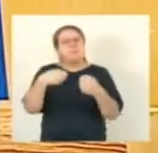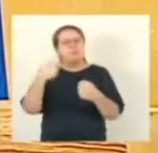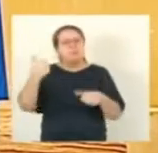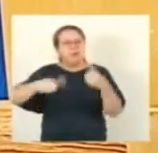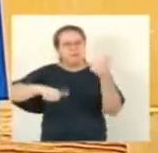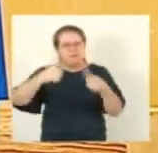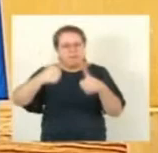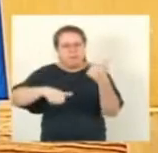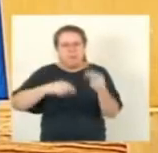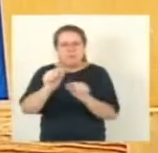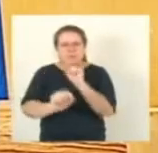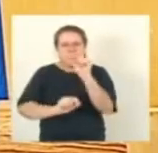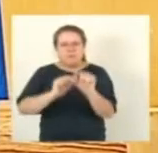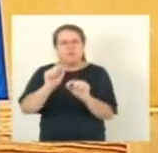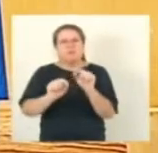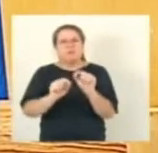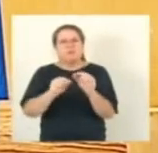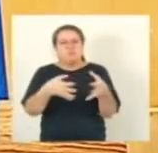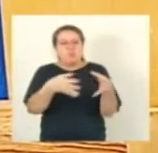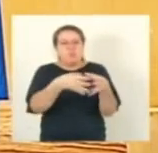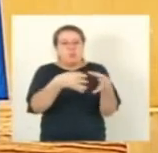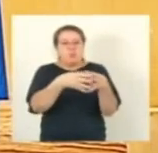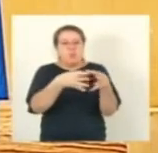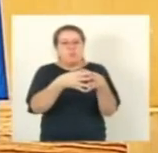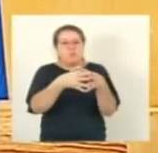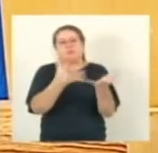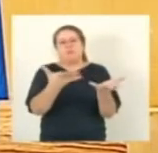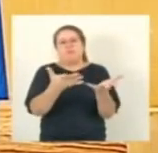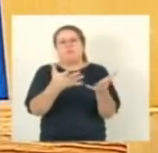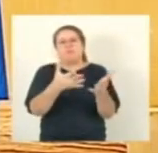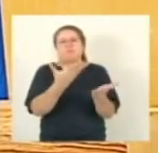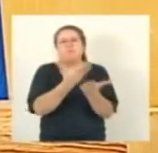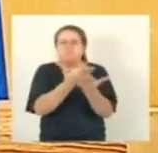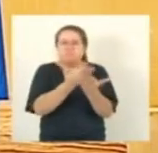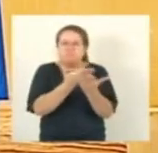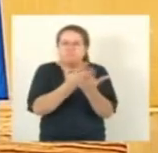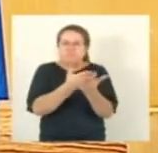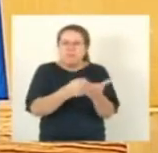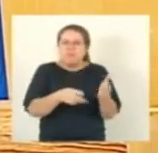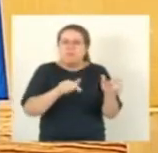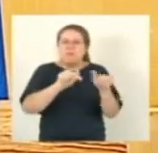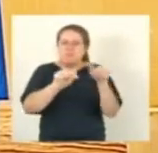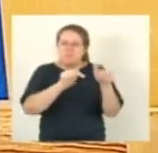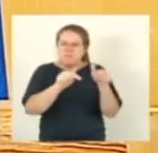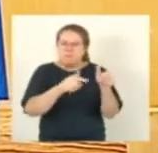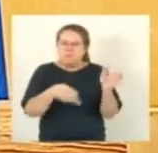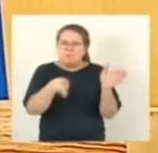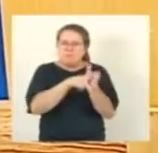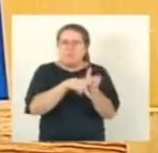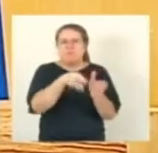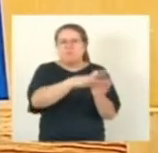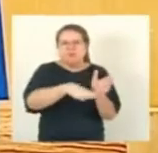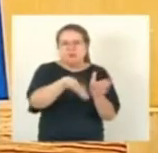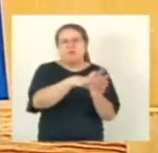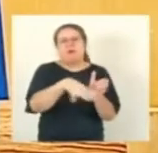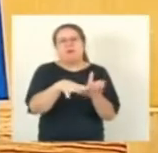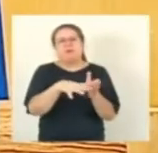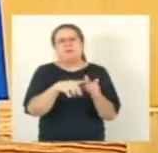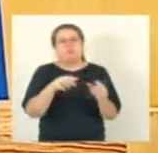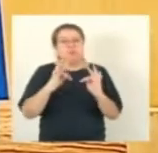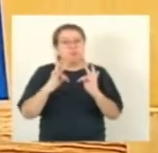a criação de uma equipe multidisciplinar. Em todas as escolas tem crescido o problema de